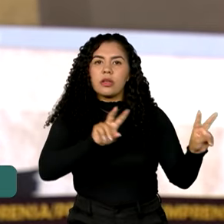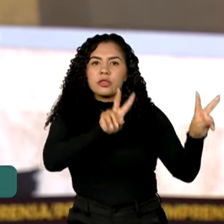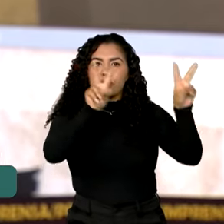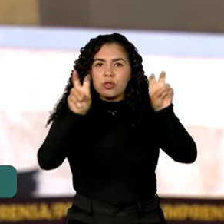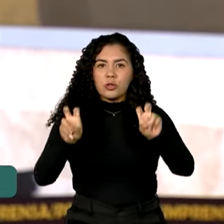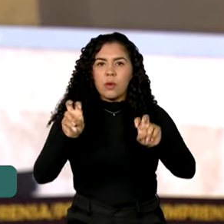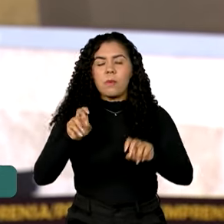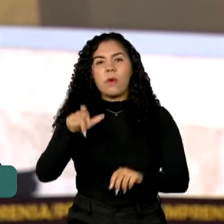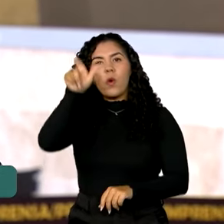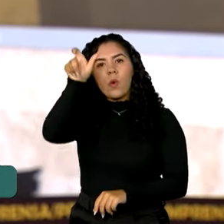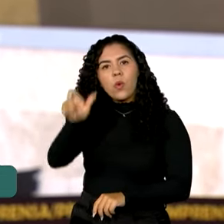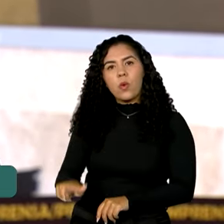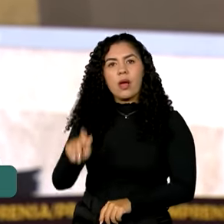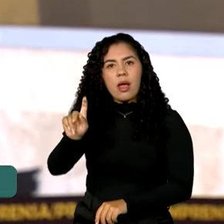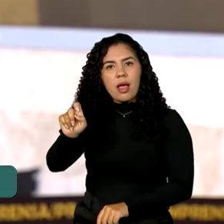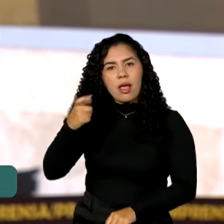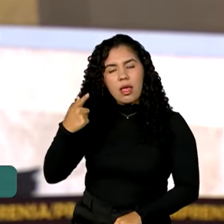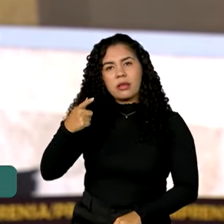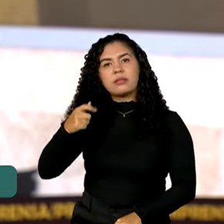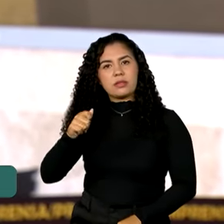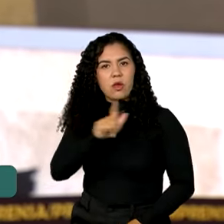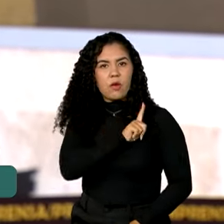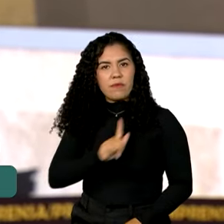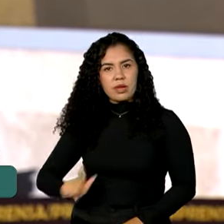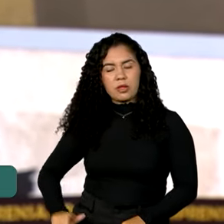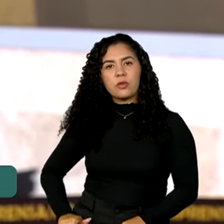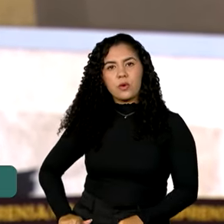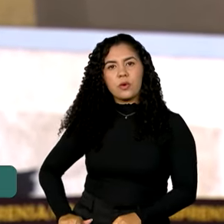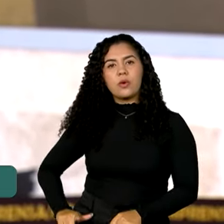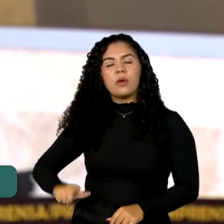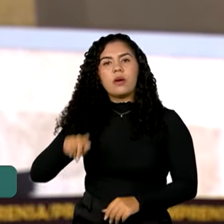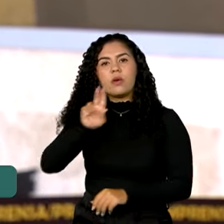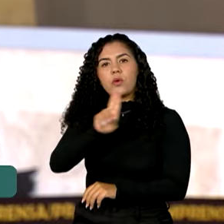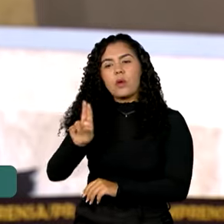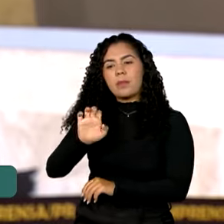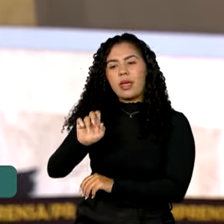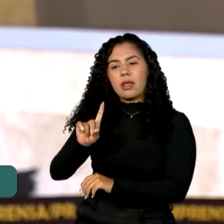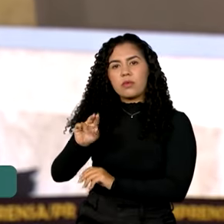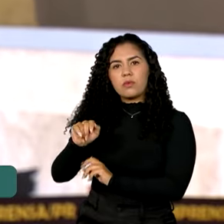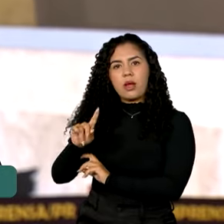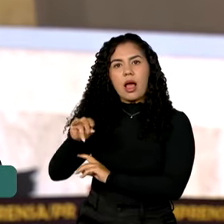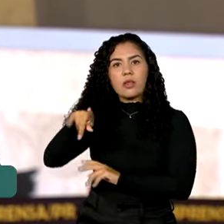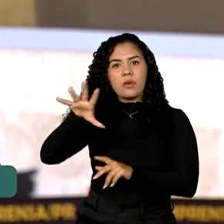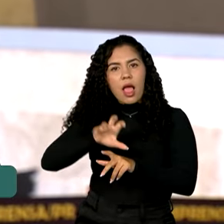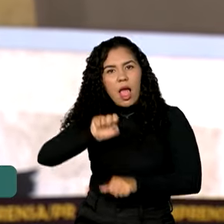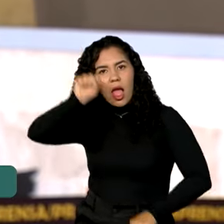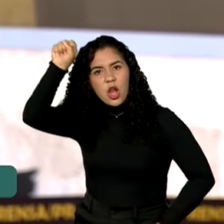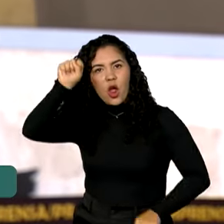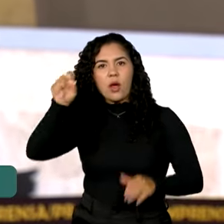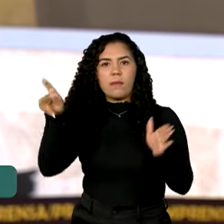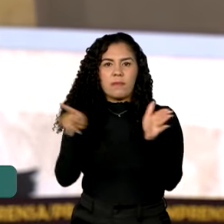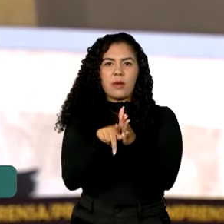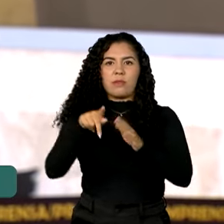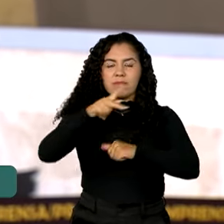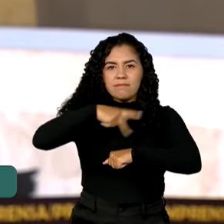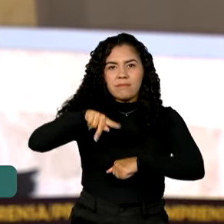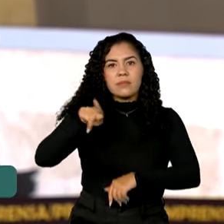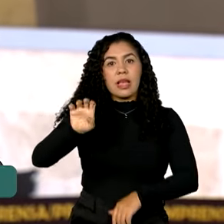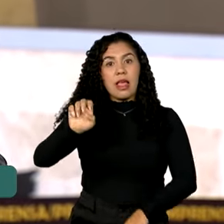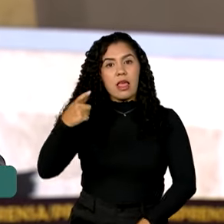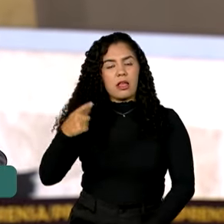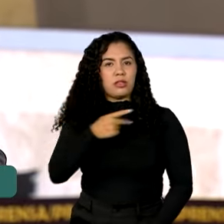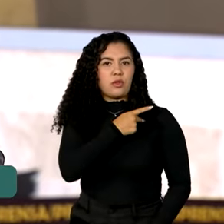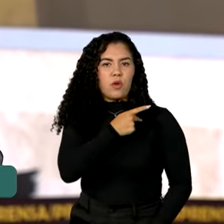o nome do político e ex-governador de Pernambuco, Eduardo Campos, dentro do livro dos Heróis e Heroínas da Pátria. Eduardo Campos, que foi governador de